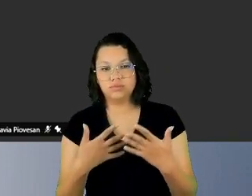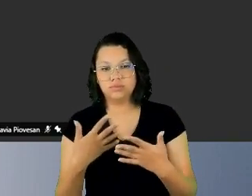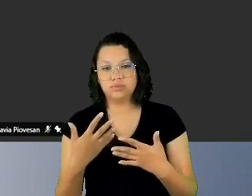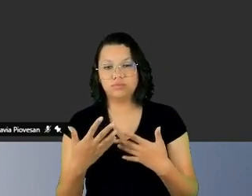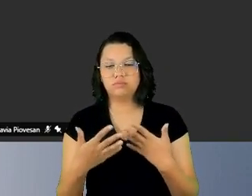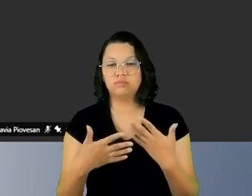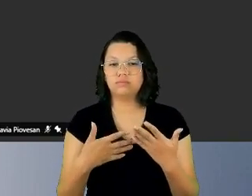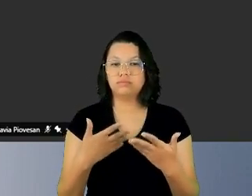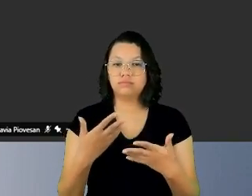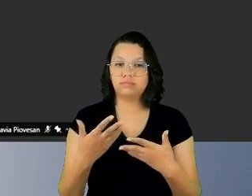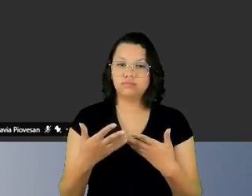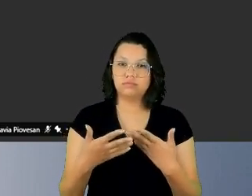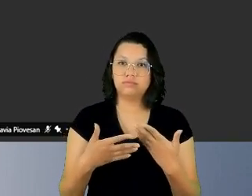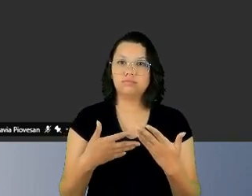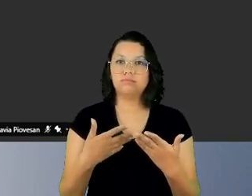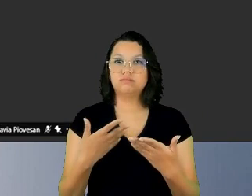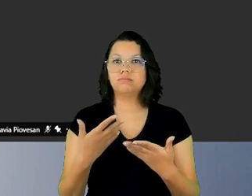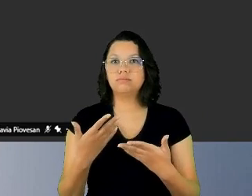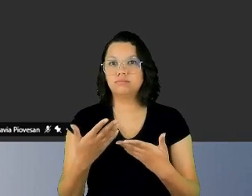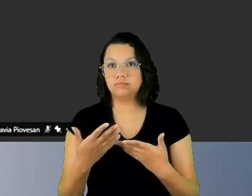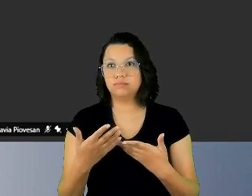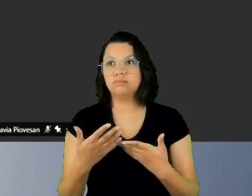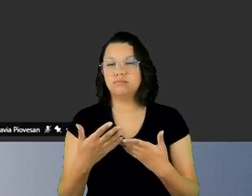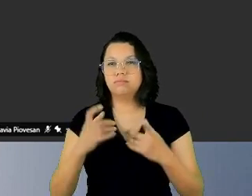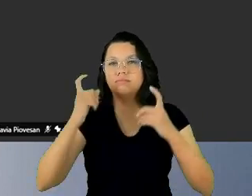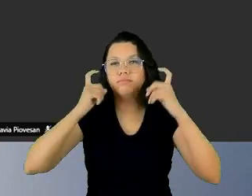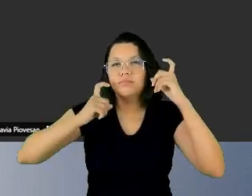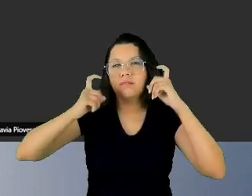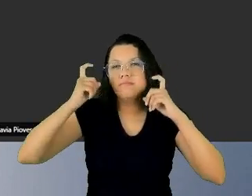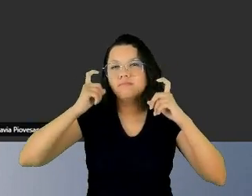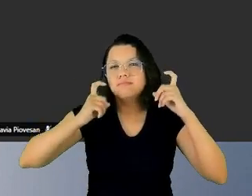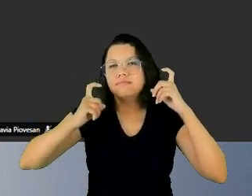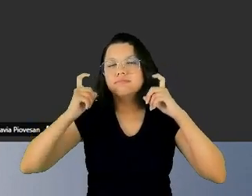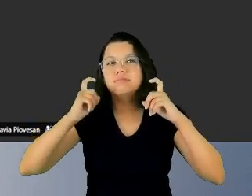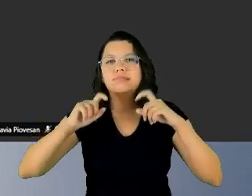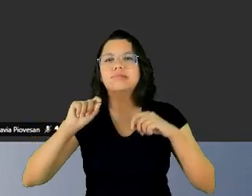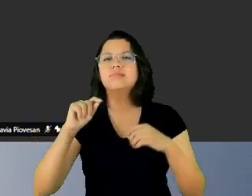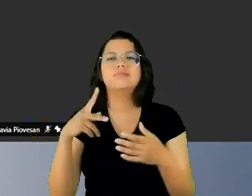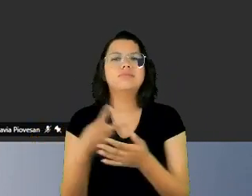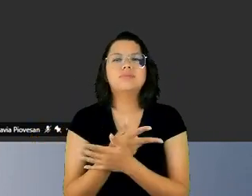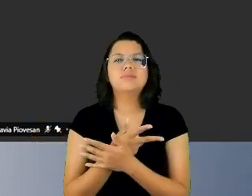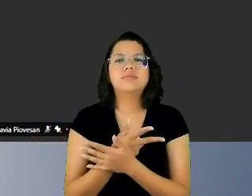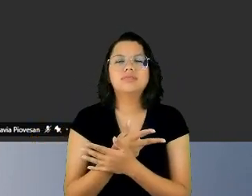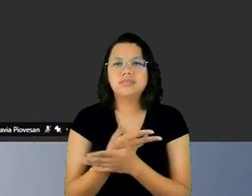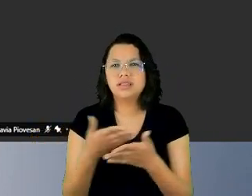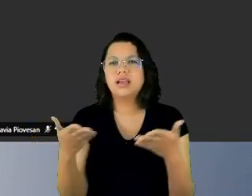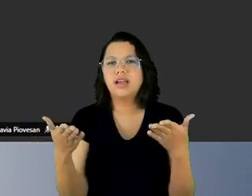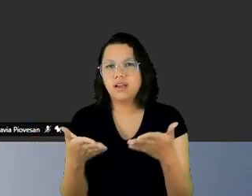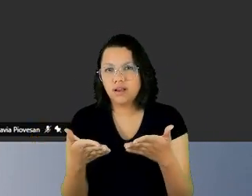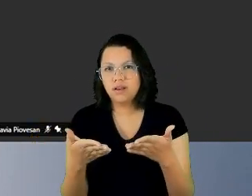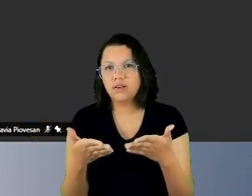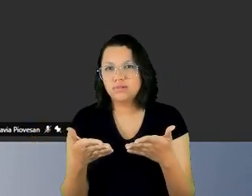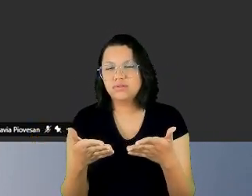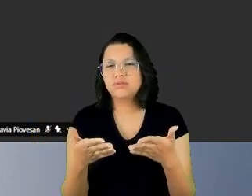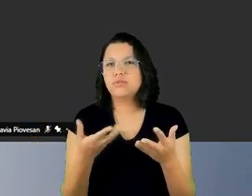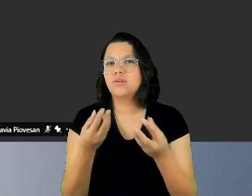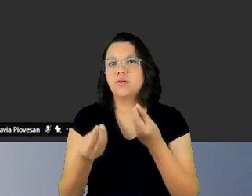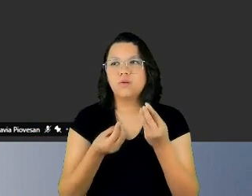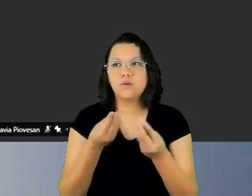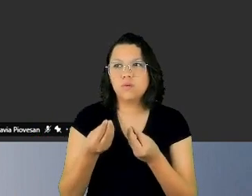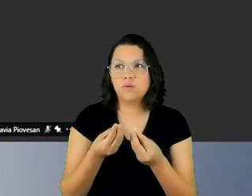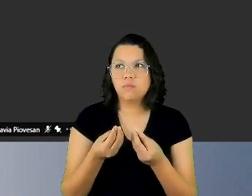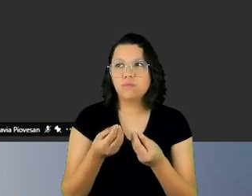preocupada com o que iria acontecer hoje, como é que eu conseguiria dar conta